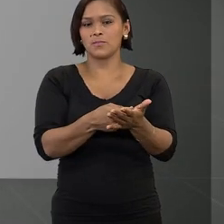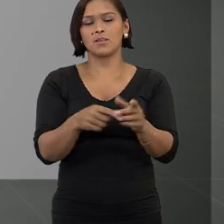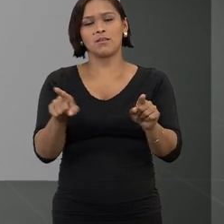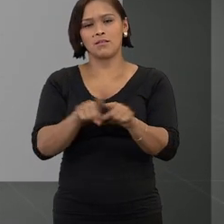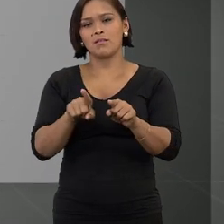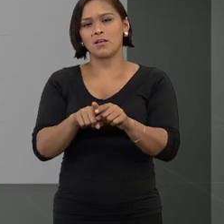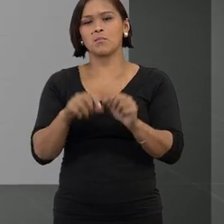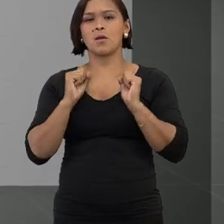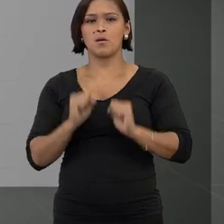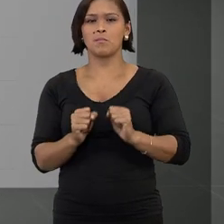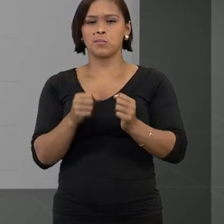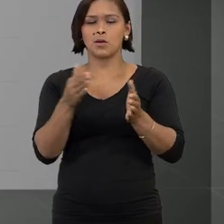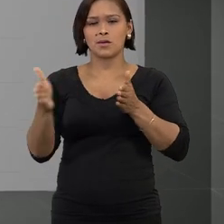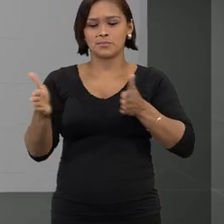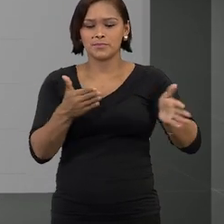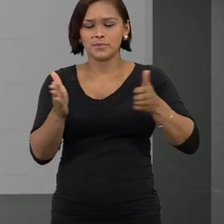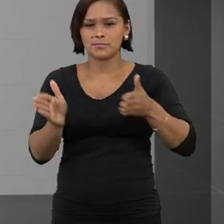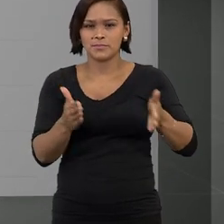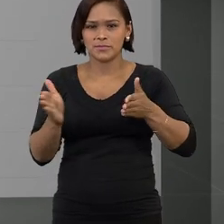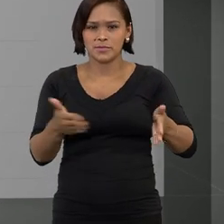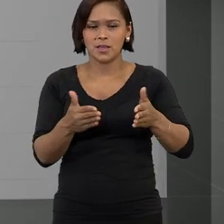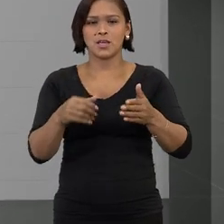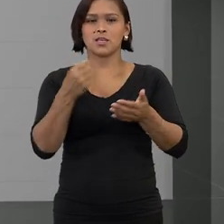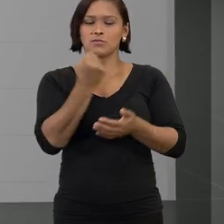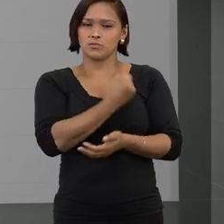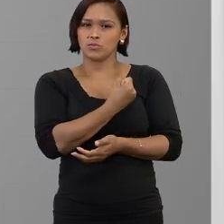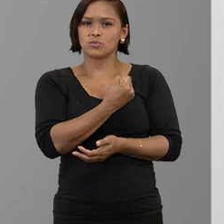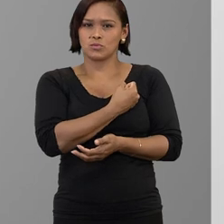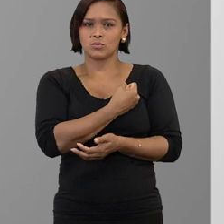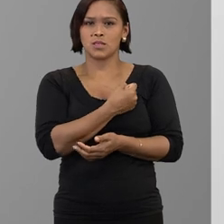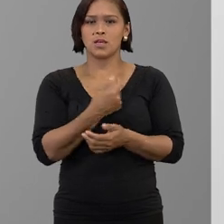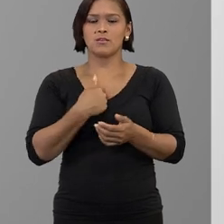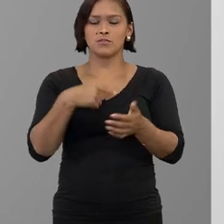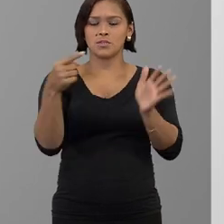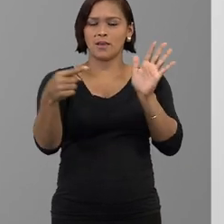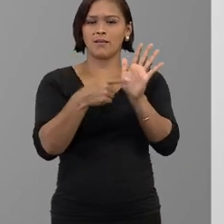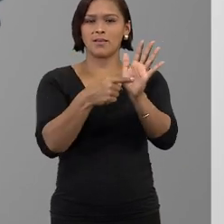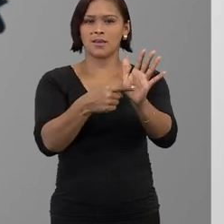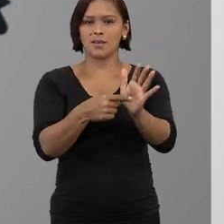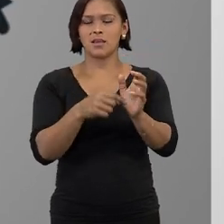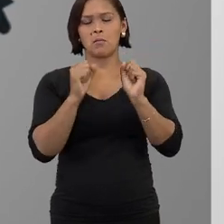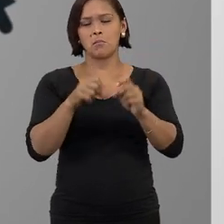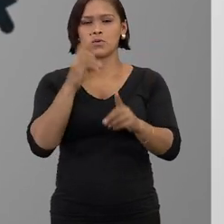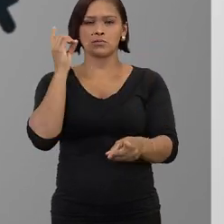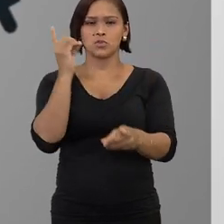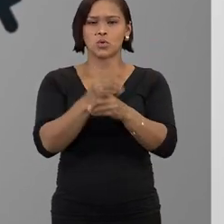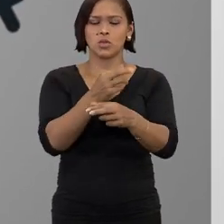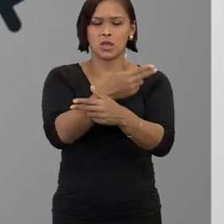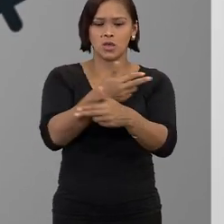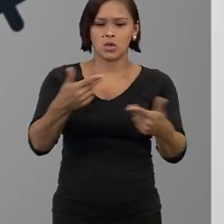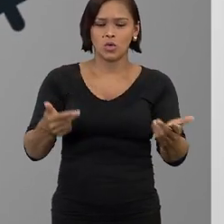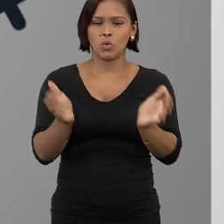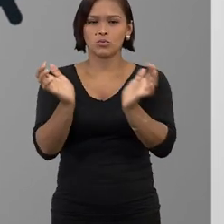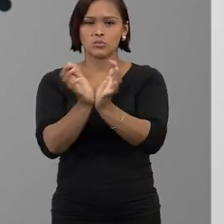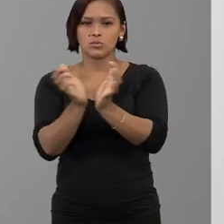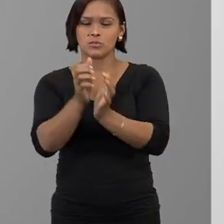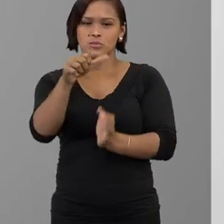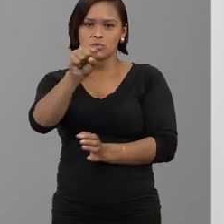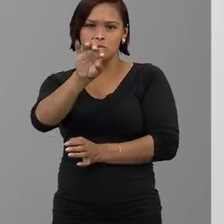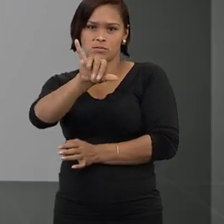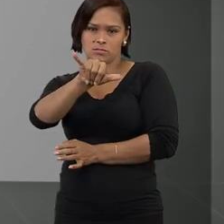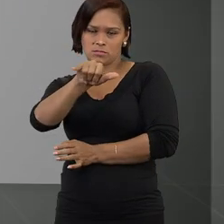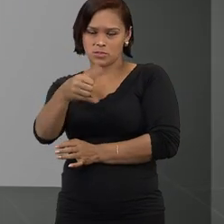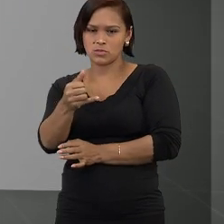visualizar o número de arquivos catalogados, clicando aqui, você confere se esse assunto pode ser encontrado em outros produtos do